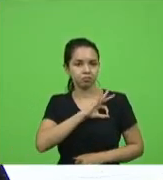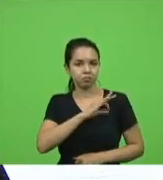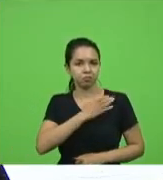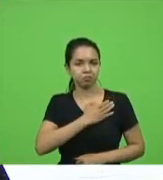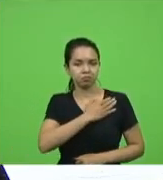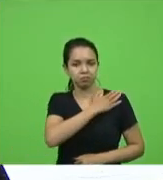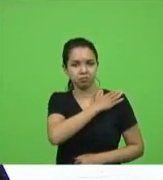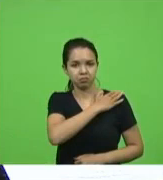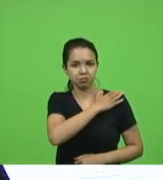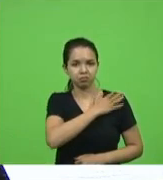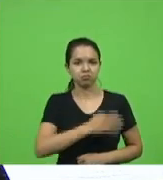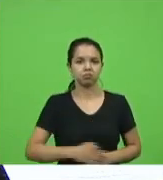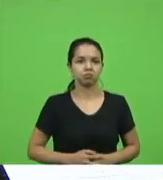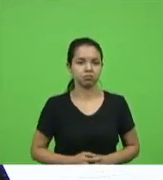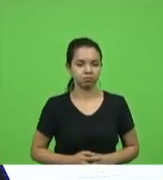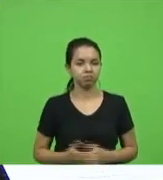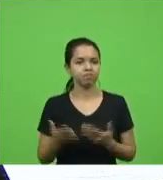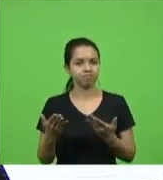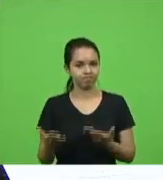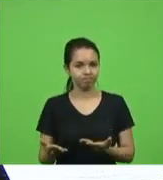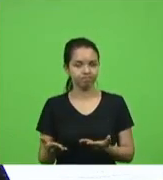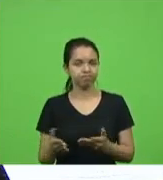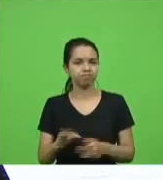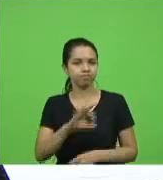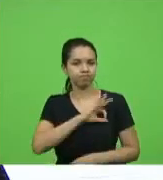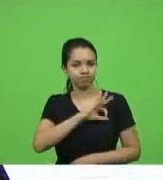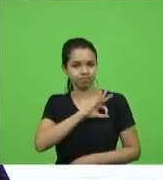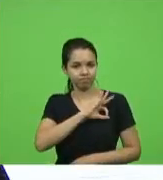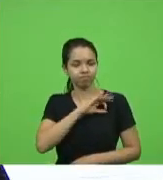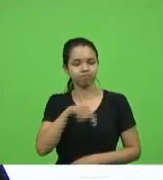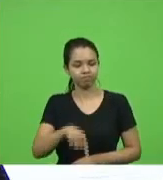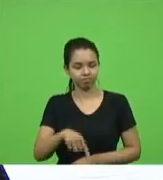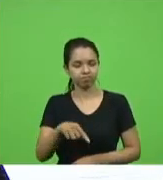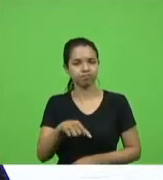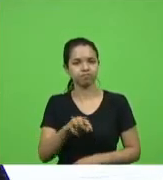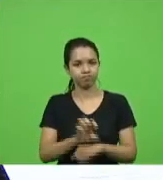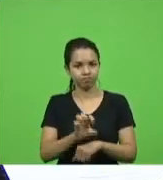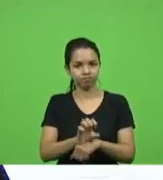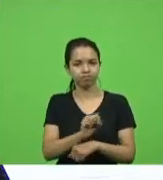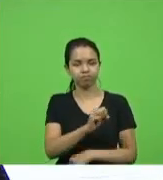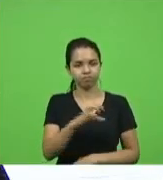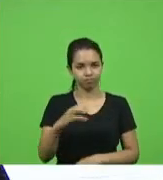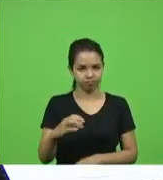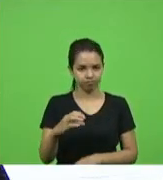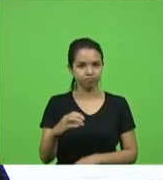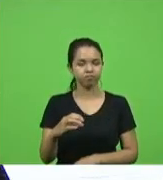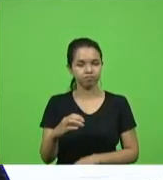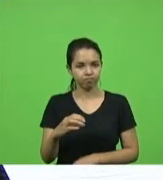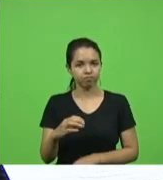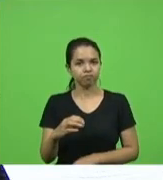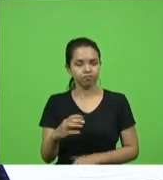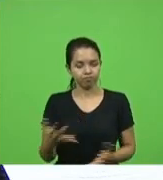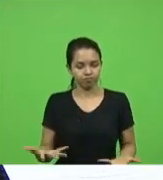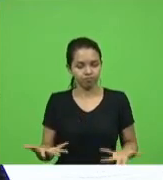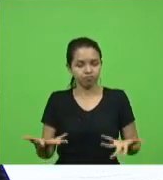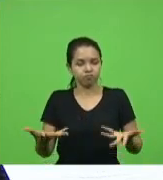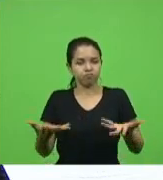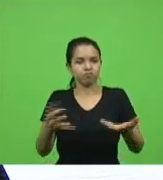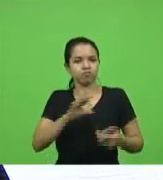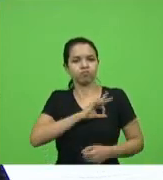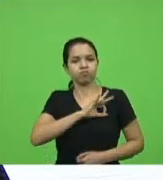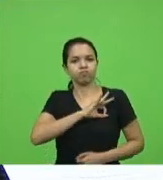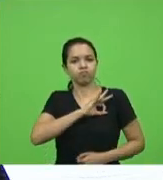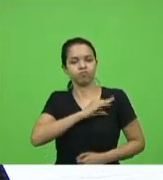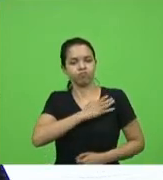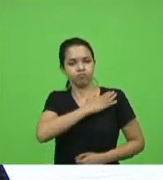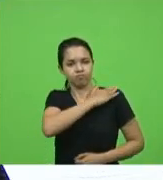especificamente a polícia militar de Santa Catarina a gloriosa polícia militar de Santa Catarina queria